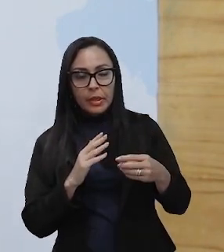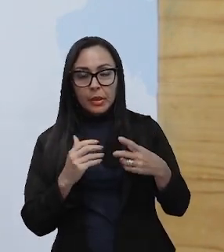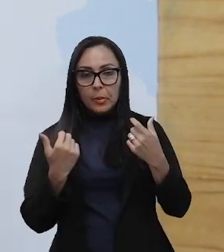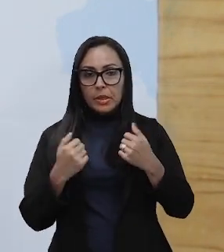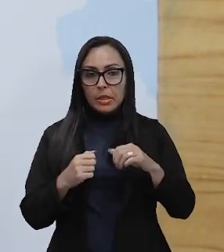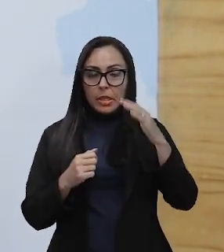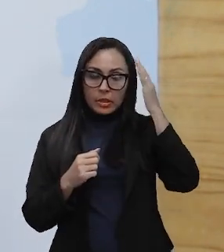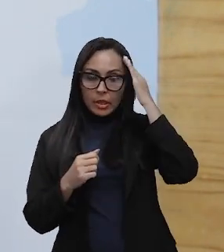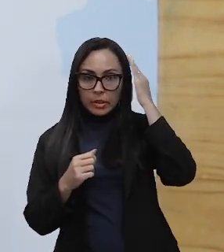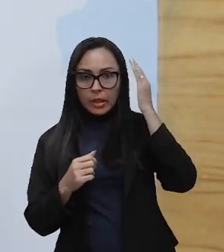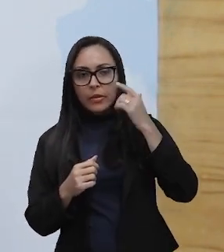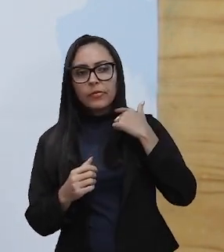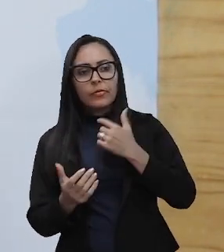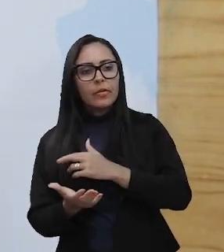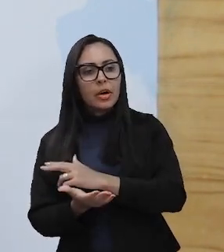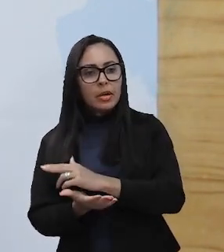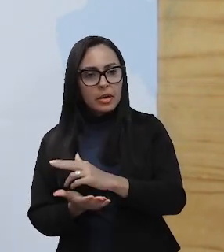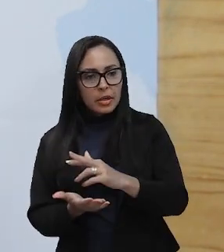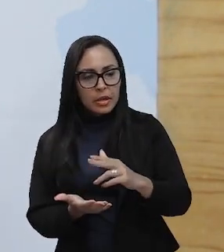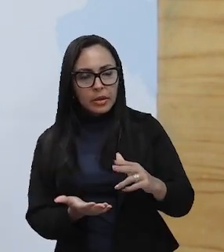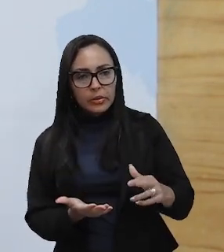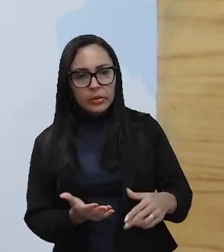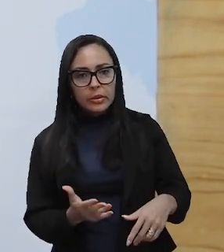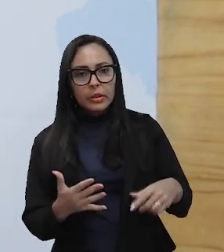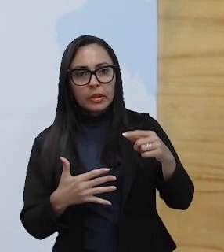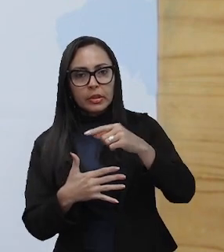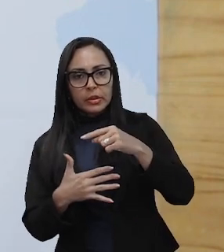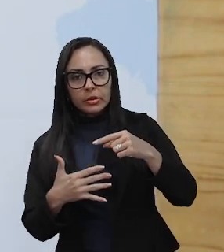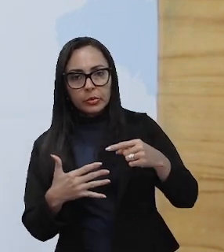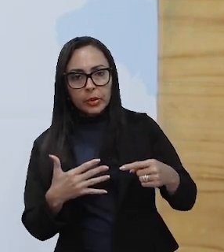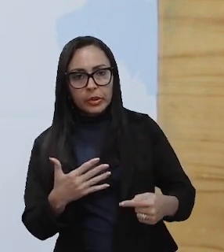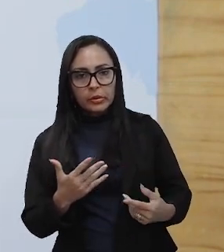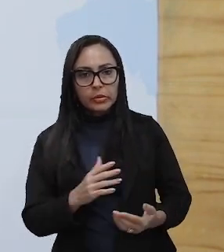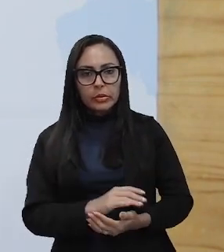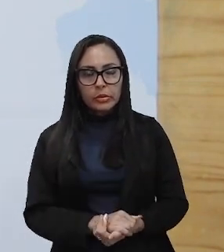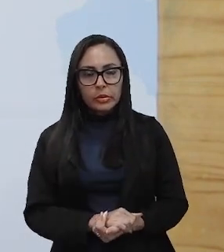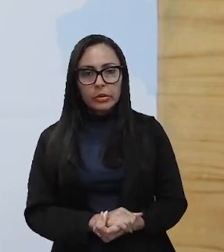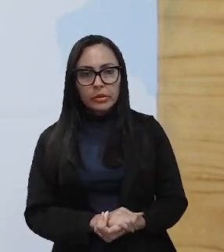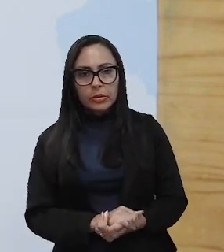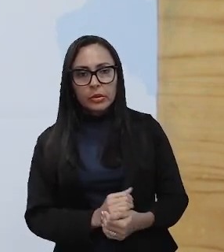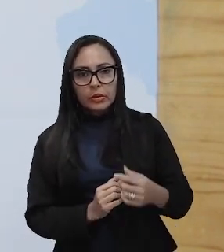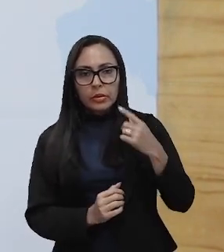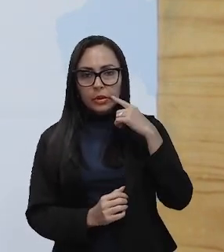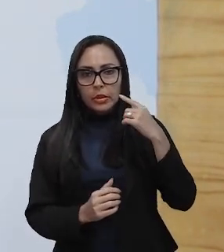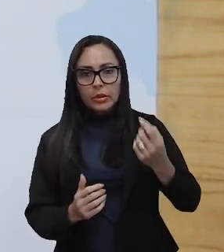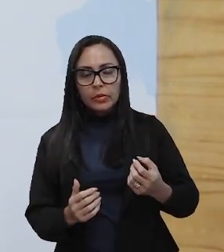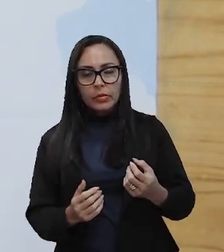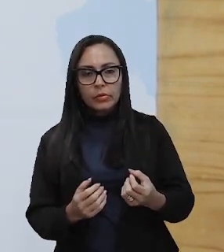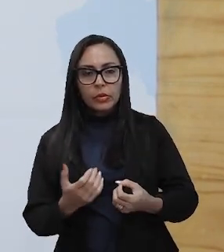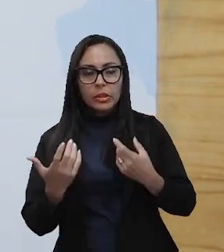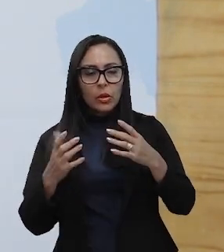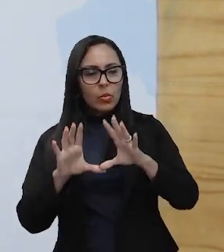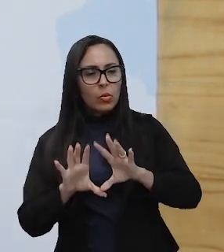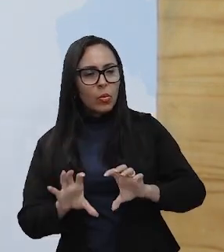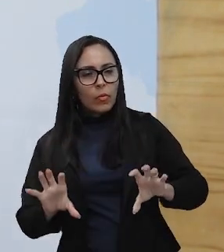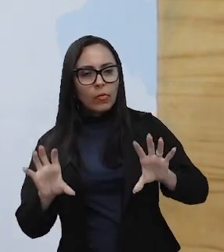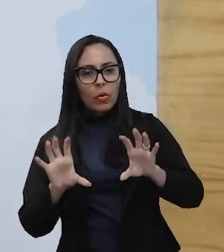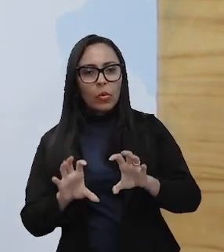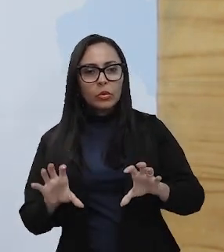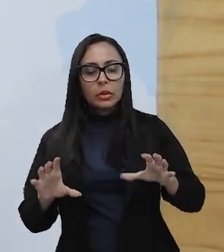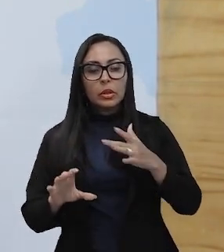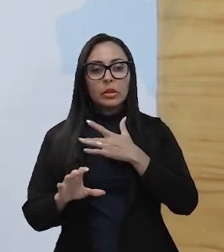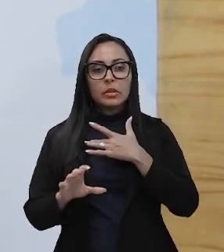consideração vários aspectos de ergonomia para favorecer o conforto, a